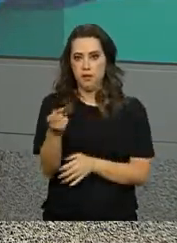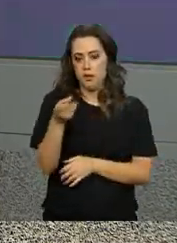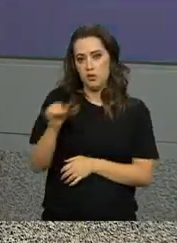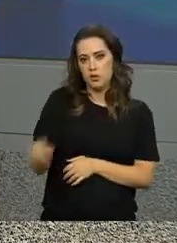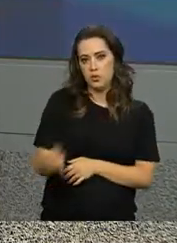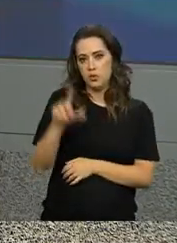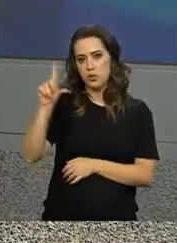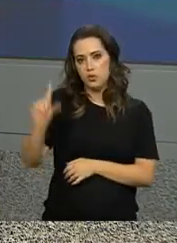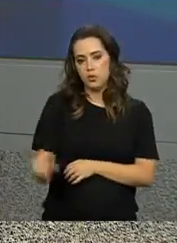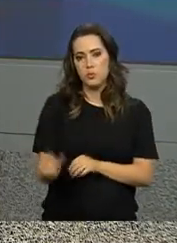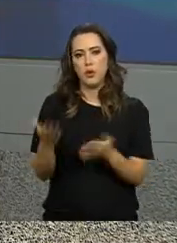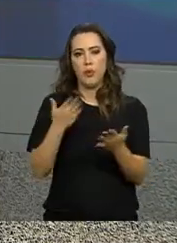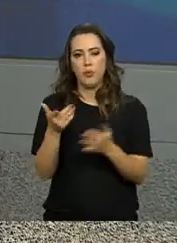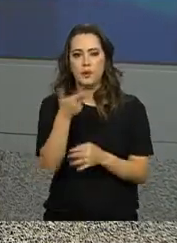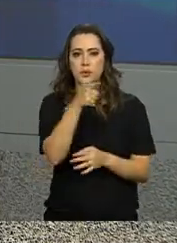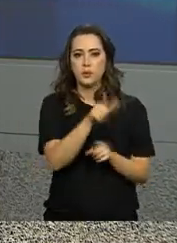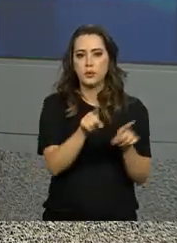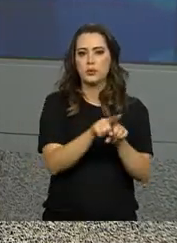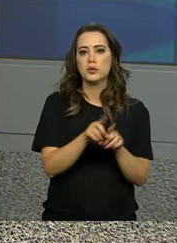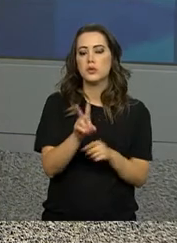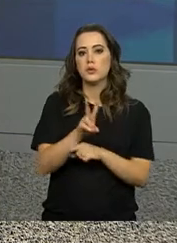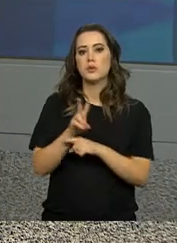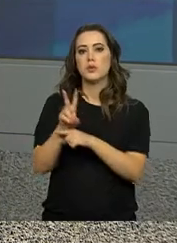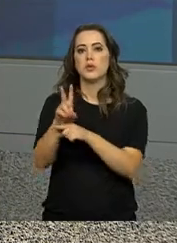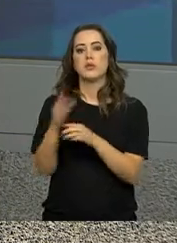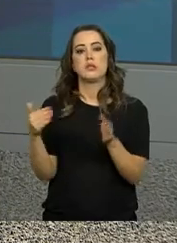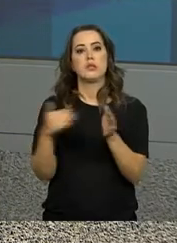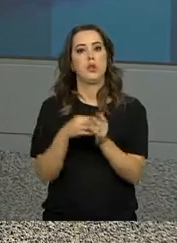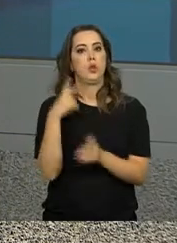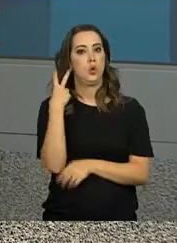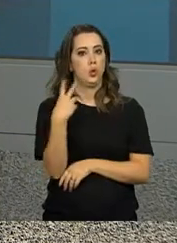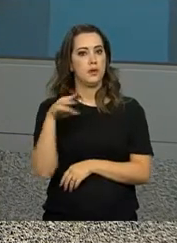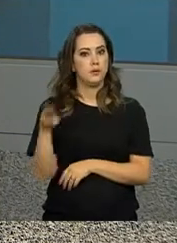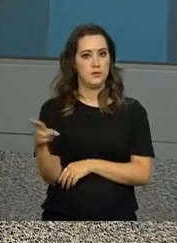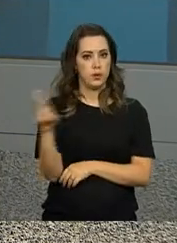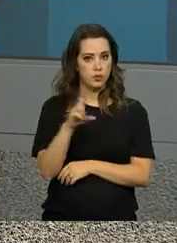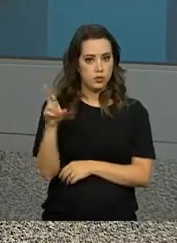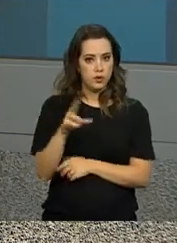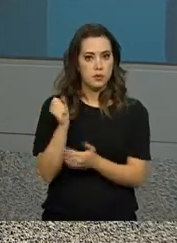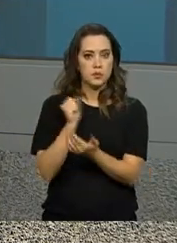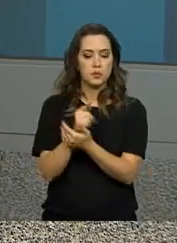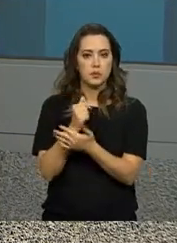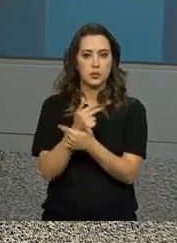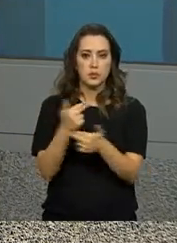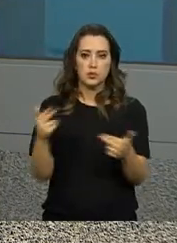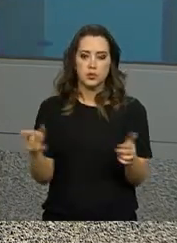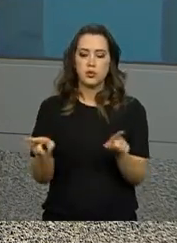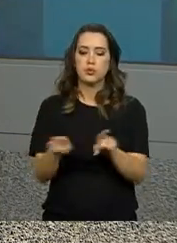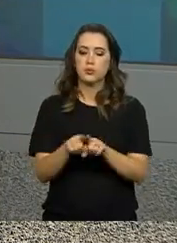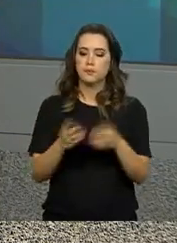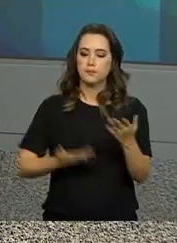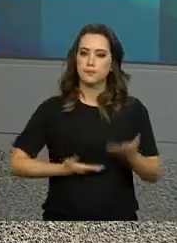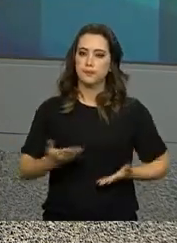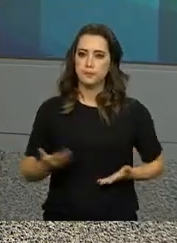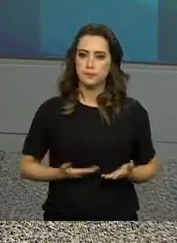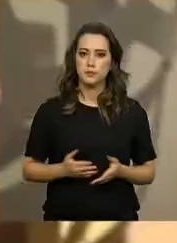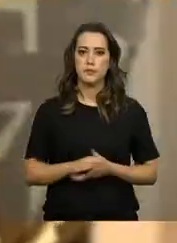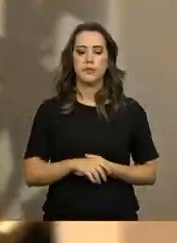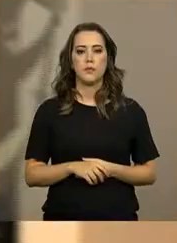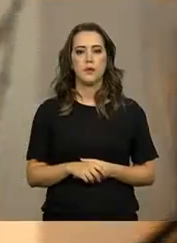menores que as de mercado, além de um crédito de até 2 milhões de reais para a compra de equipamentos e serviços.